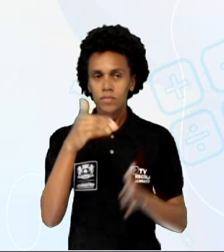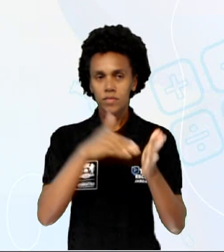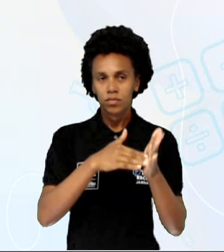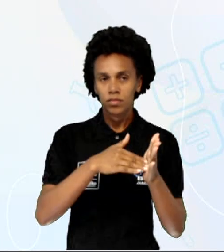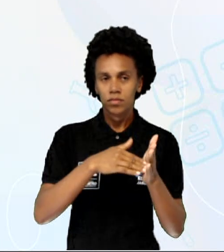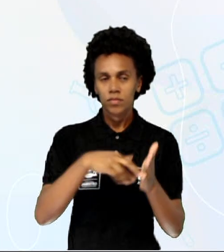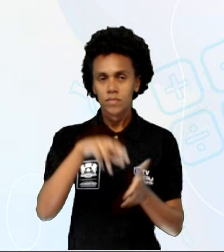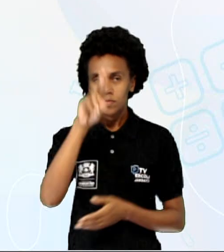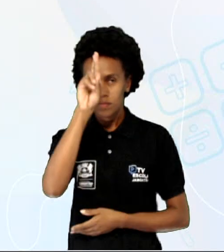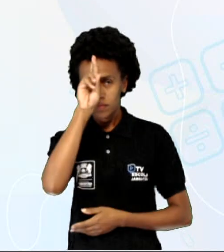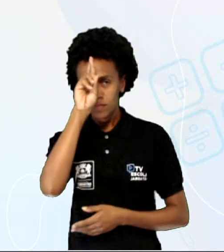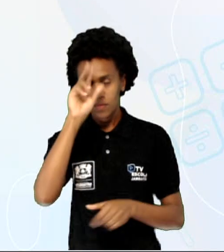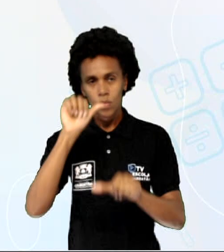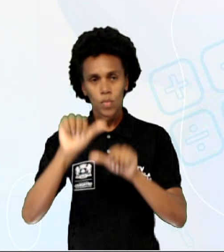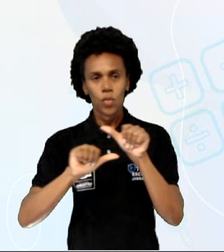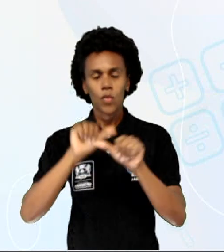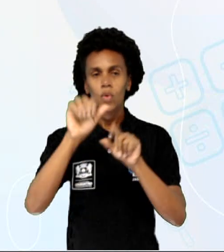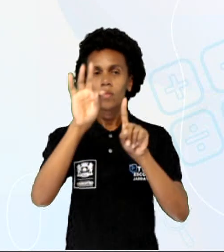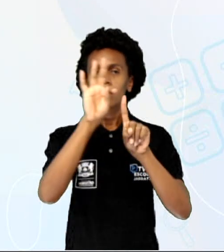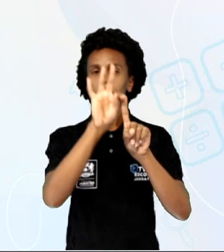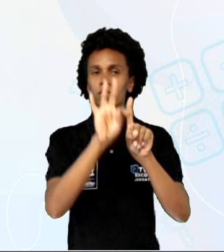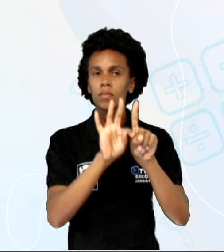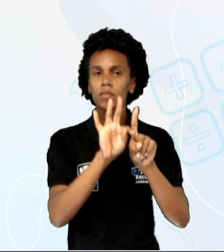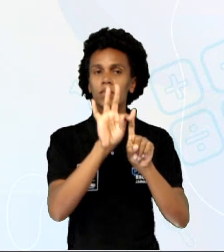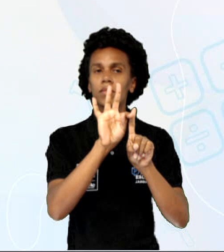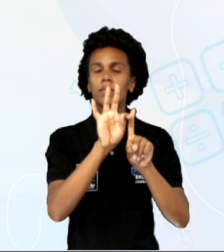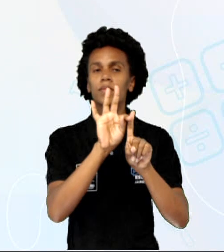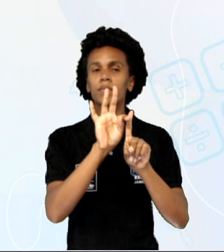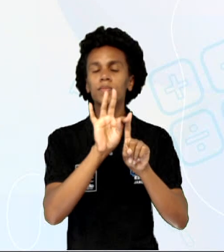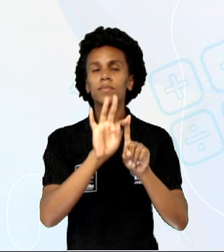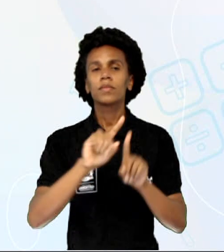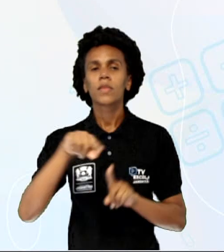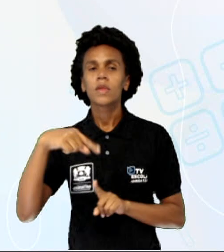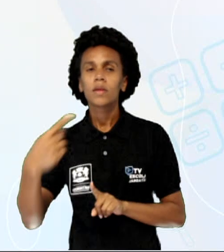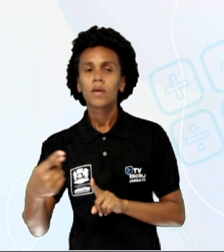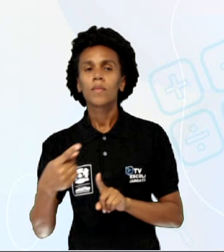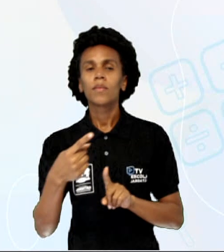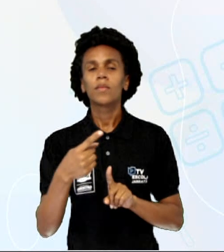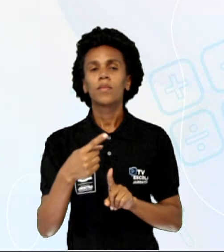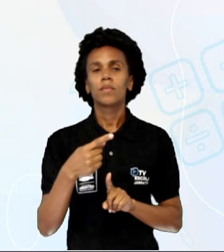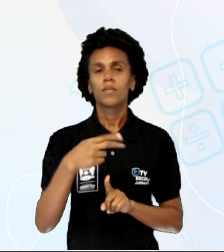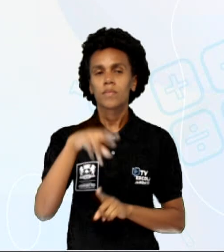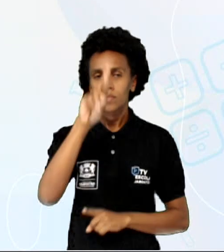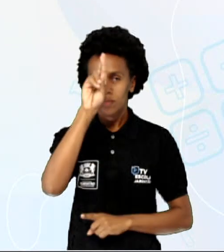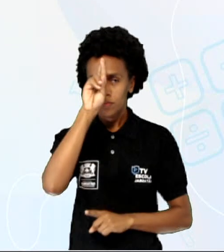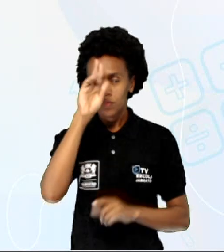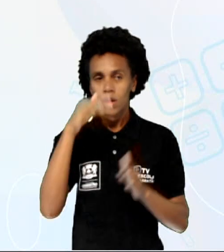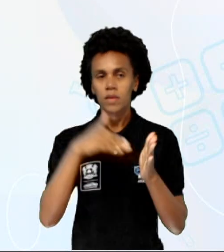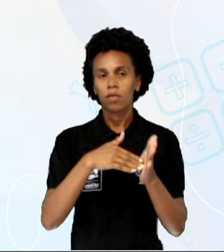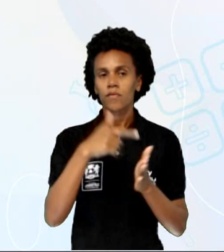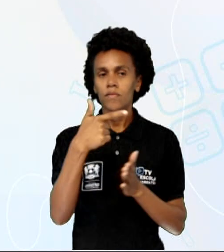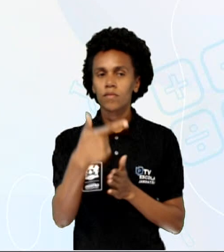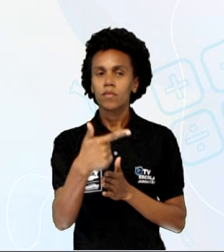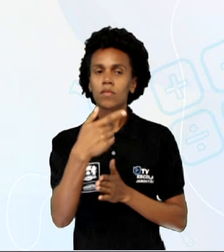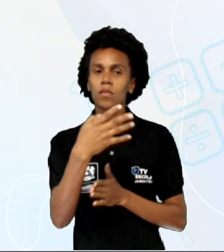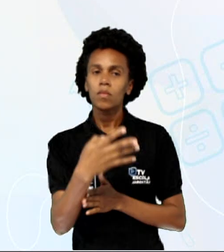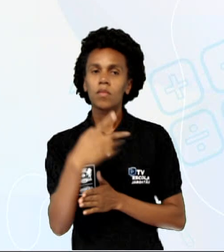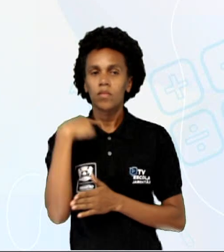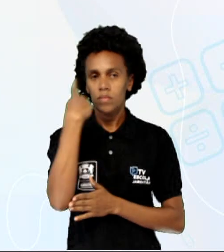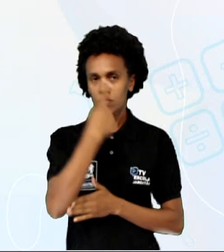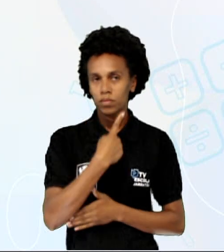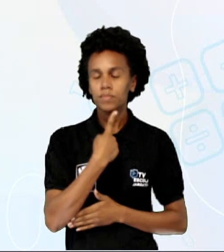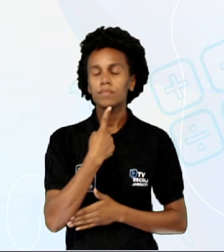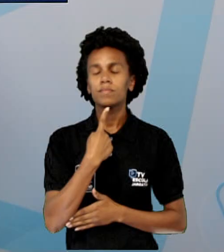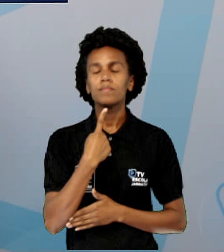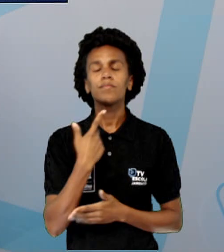mudança de temperatura temperatura e depois a gente tem das 12 às 24 horas. Então aconteceram mudanças nesse